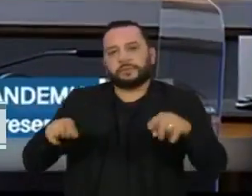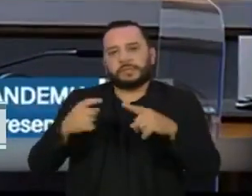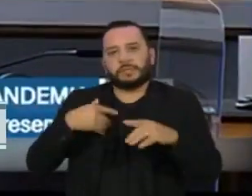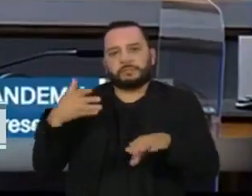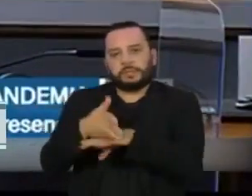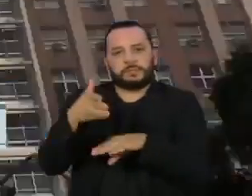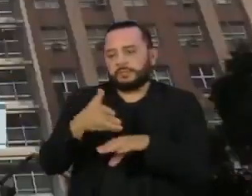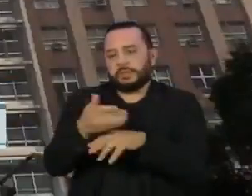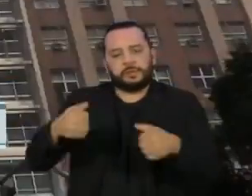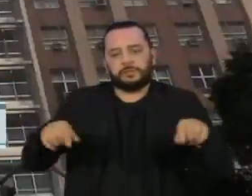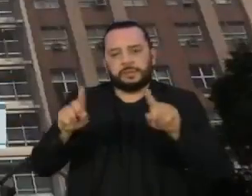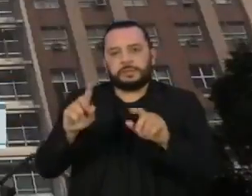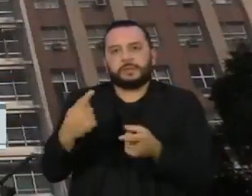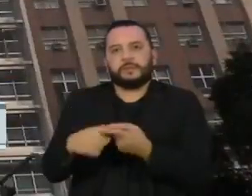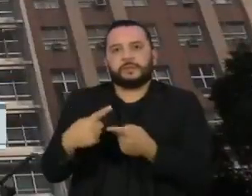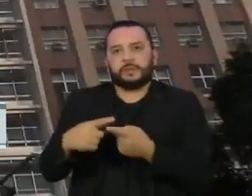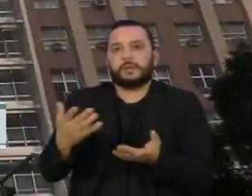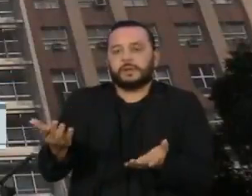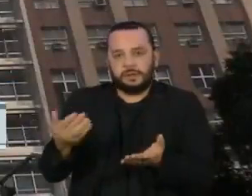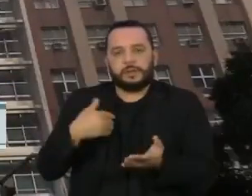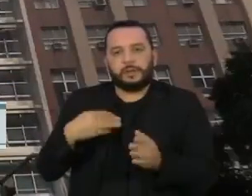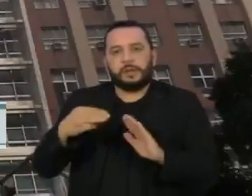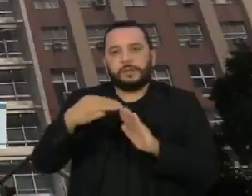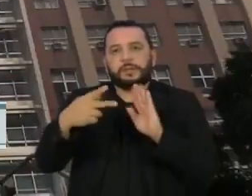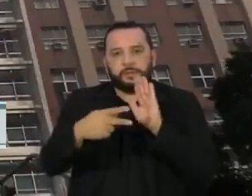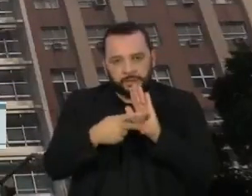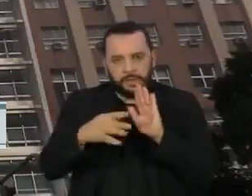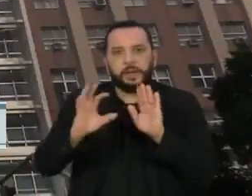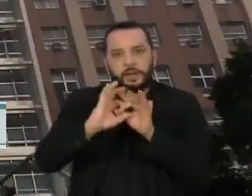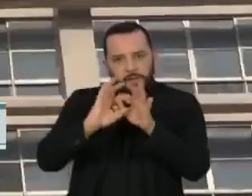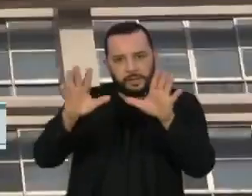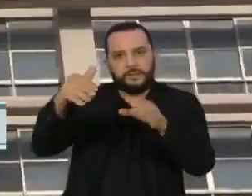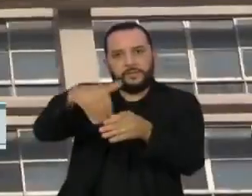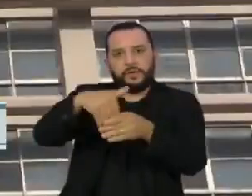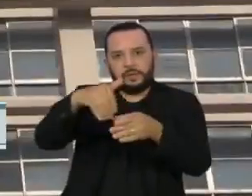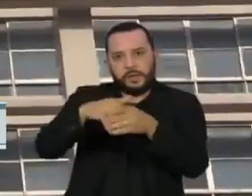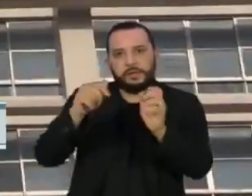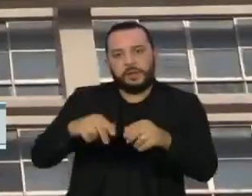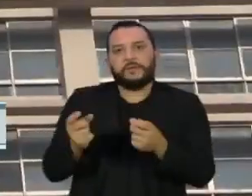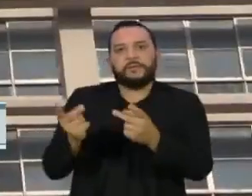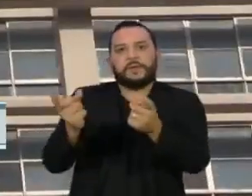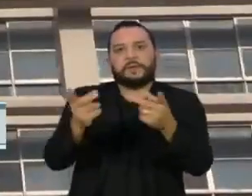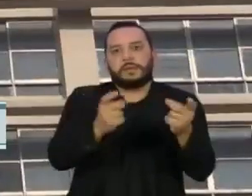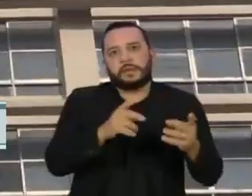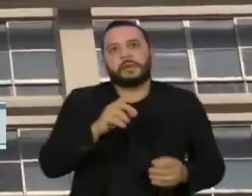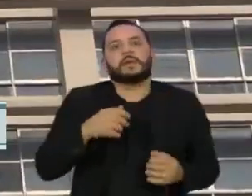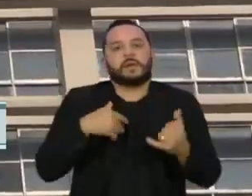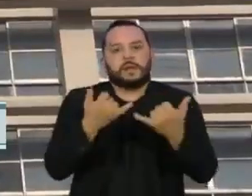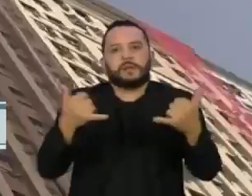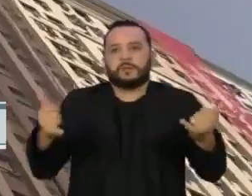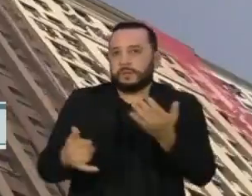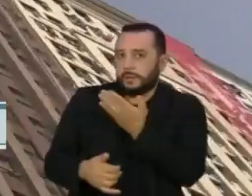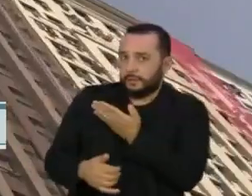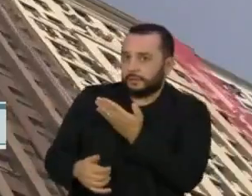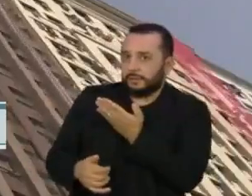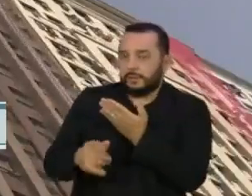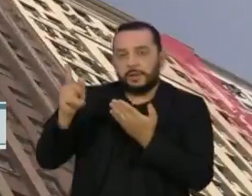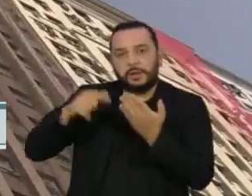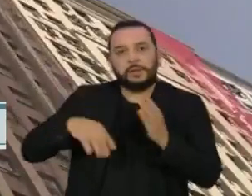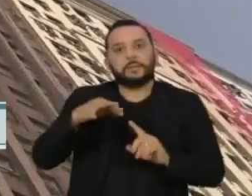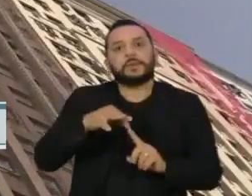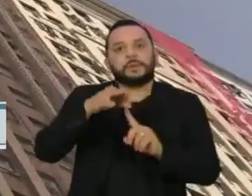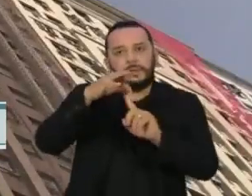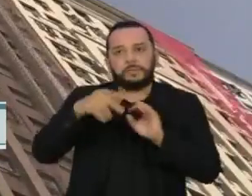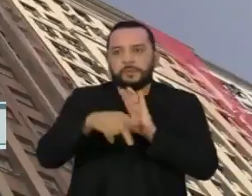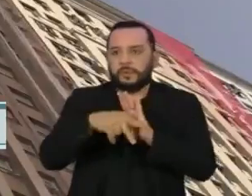dos parlamentares na votação da medida provisória que permite a venda das ações da Eletrobras, uma das prioridades do